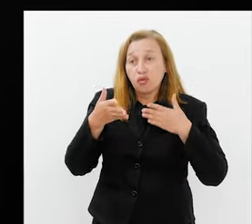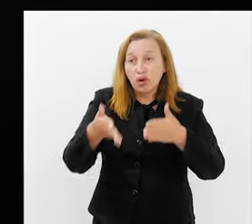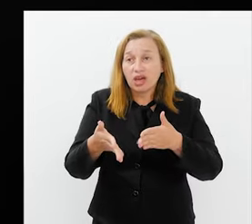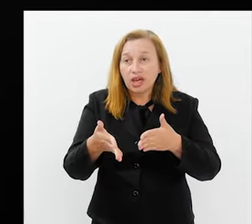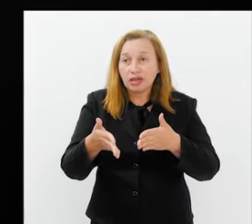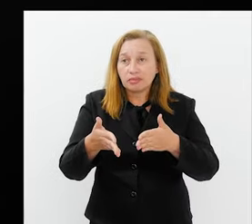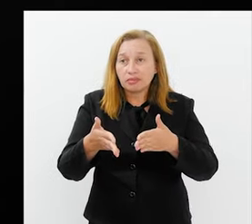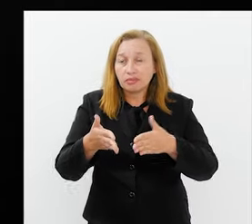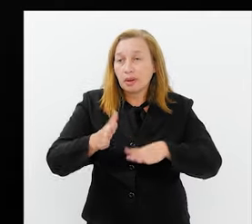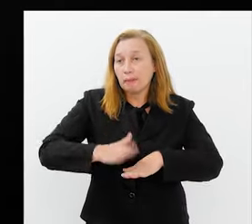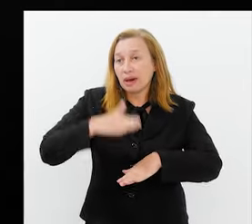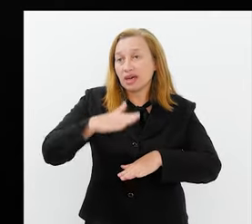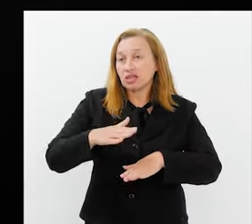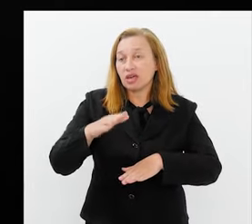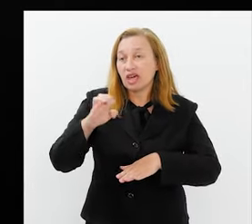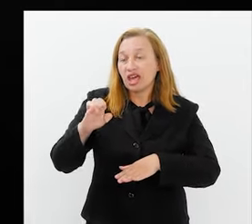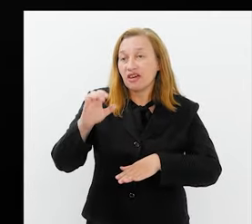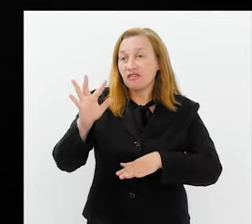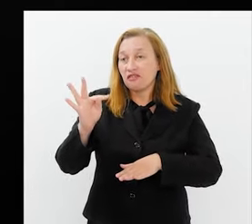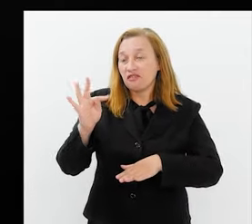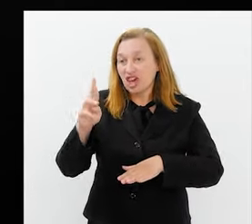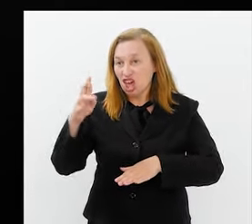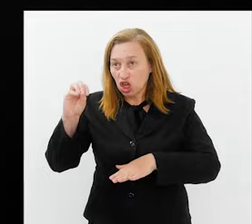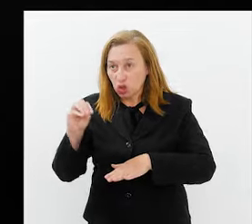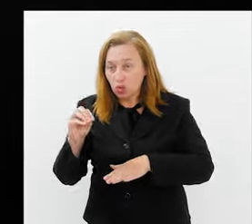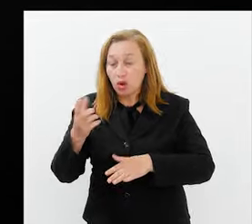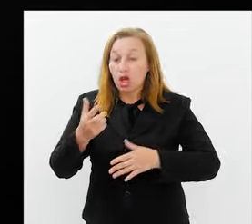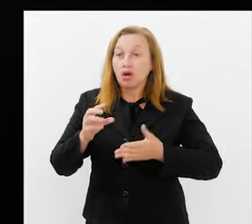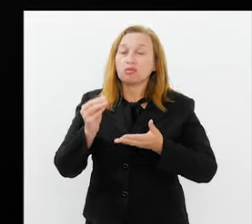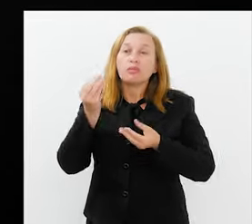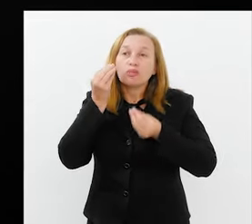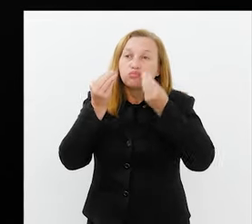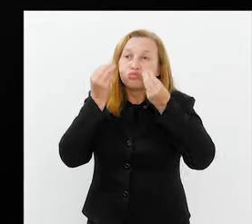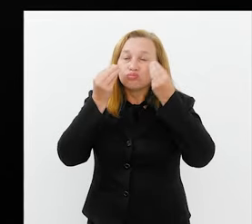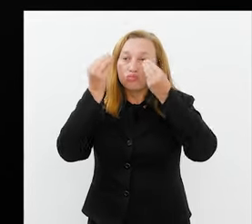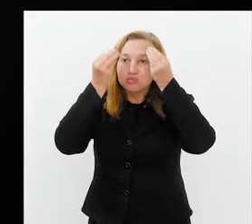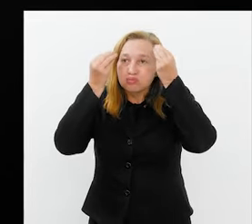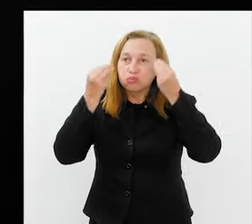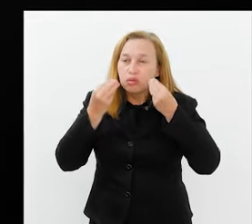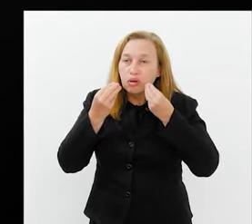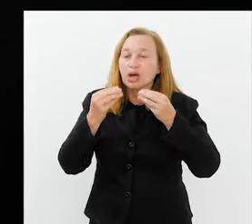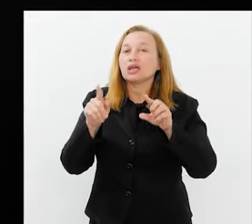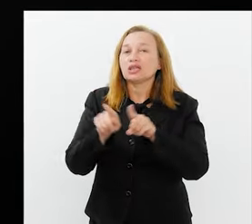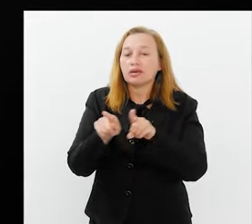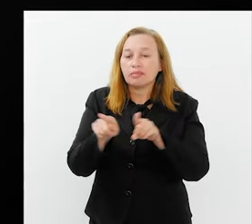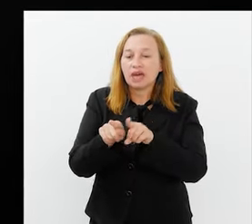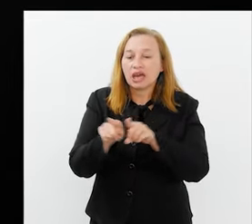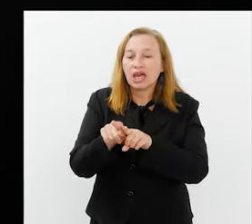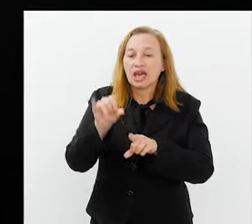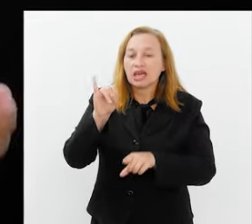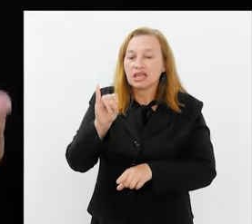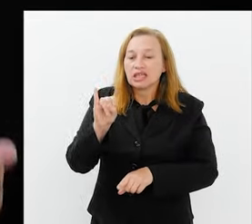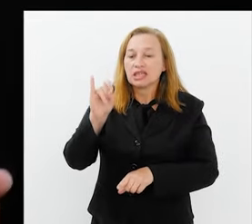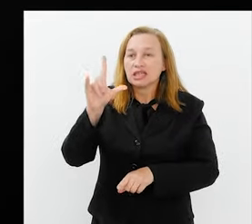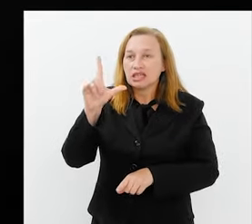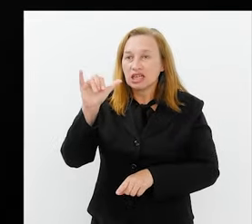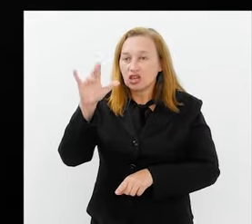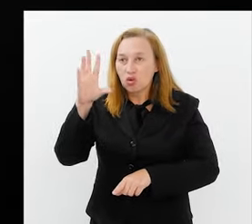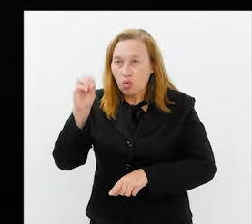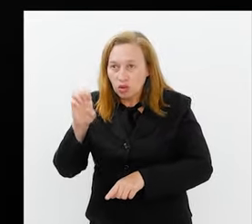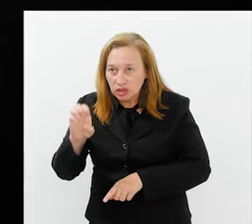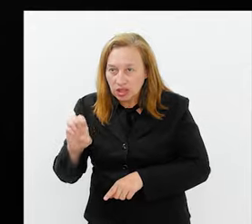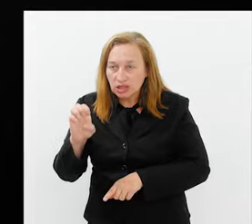em efeitos. Então, eu trabalho com a espuma foam, o silicone, que é o produto que mais reproduz a